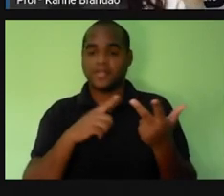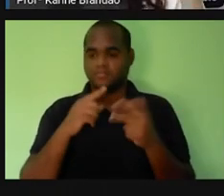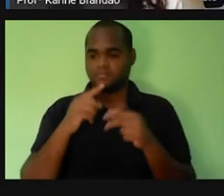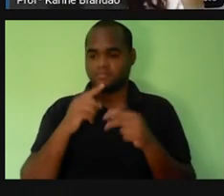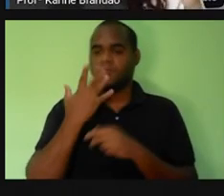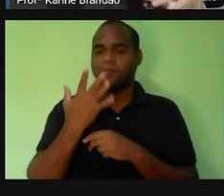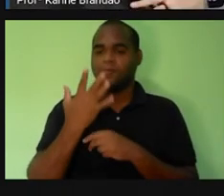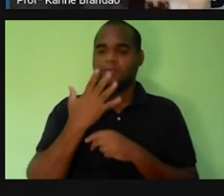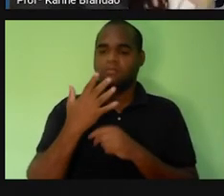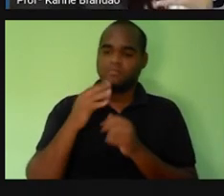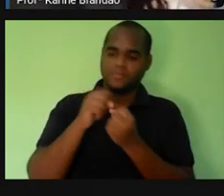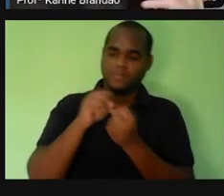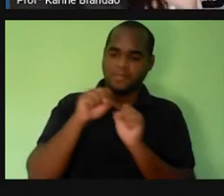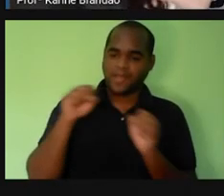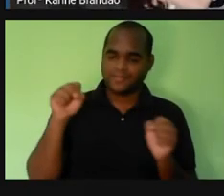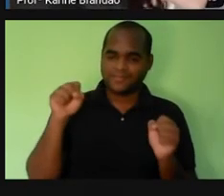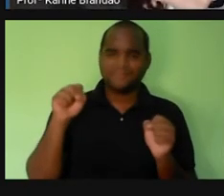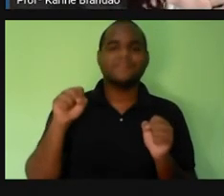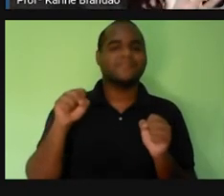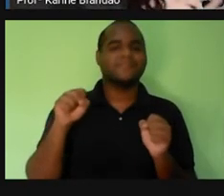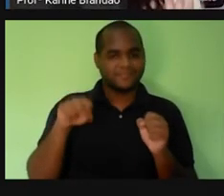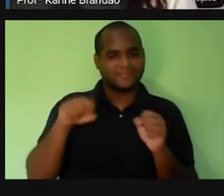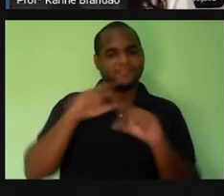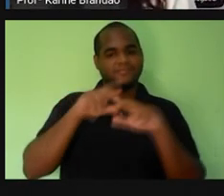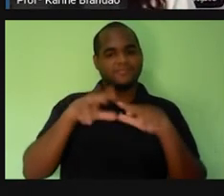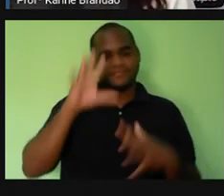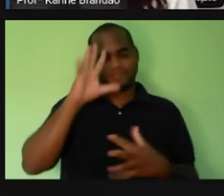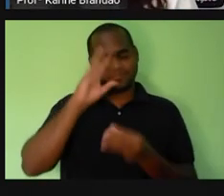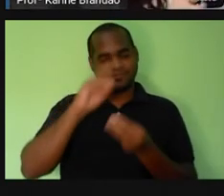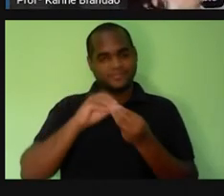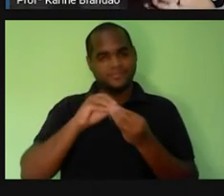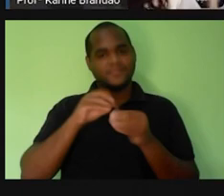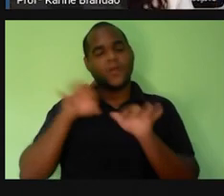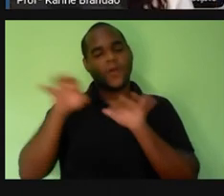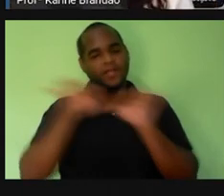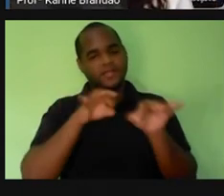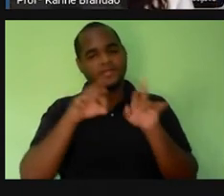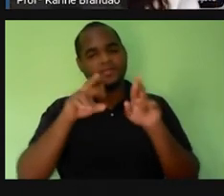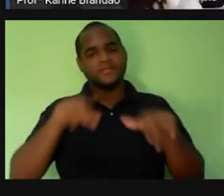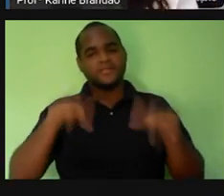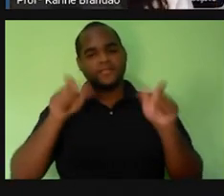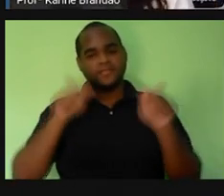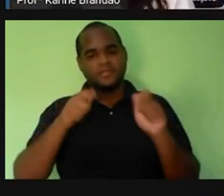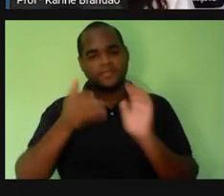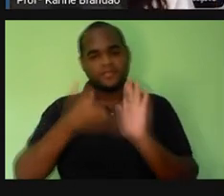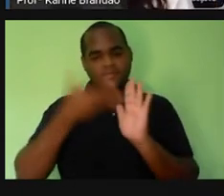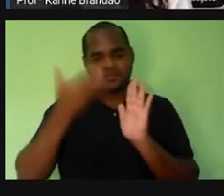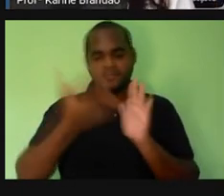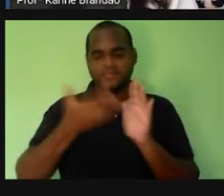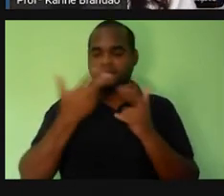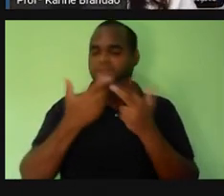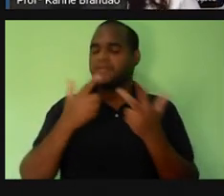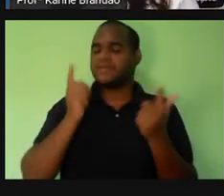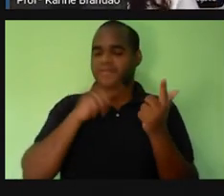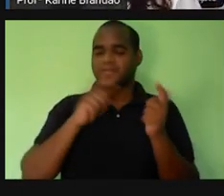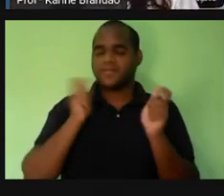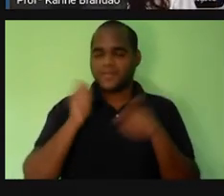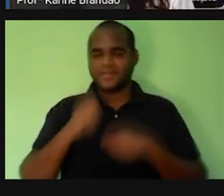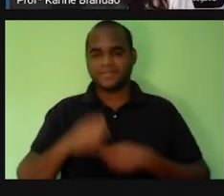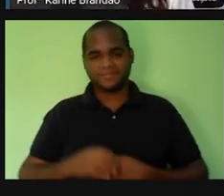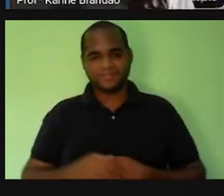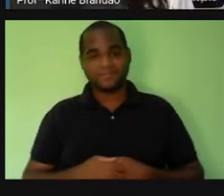Então, é uma forma, é um critério que criou-se aqui para organizar, né? Esses livros, esse material. Então,